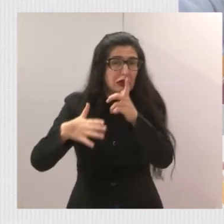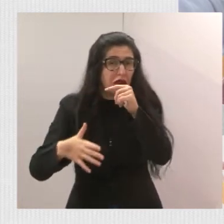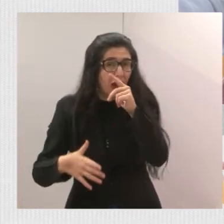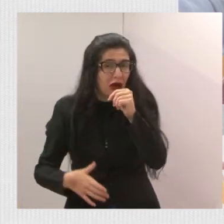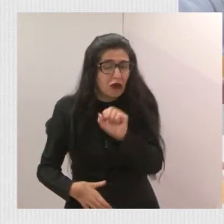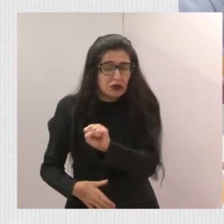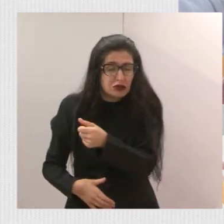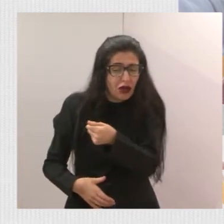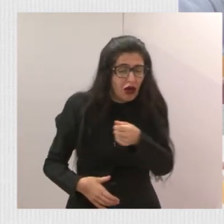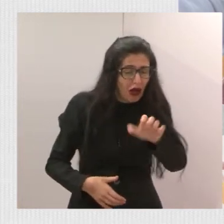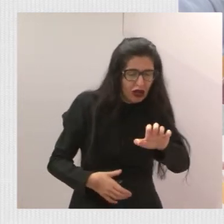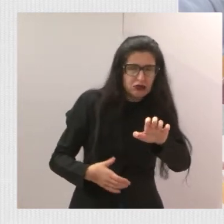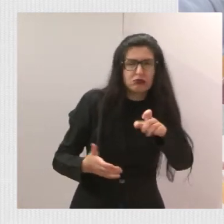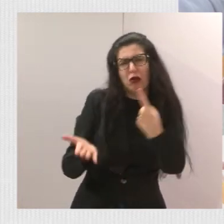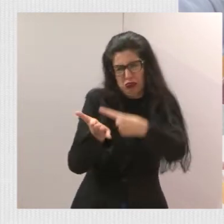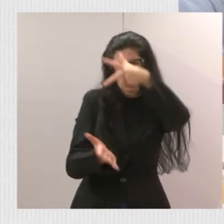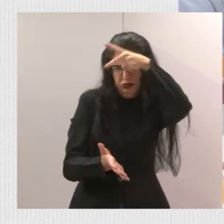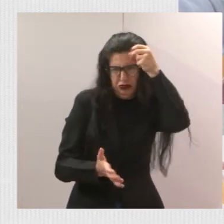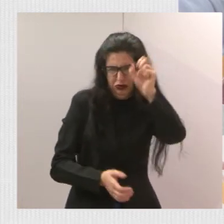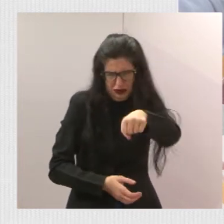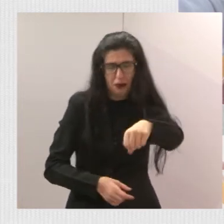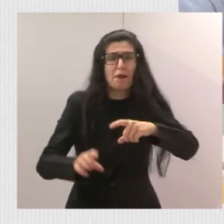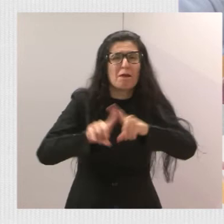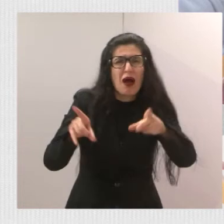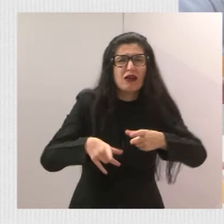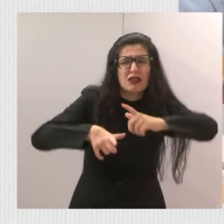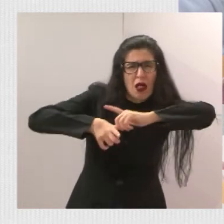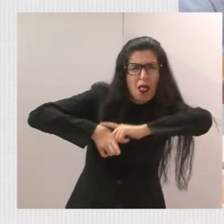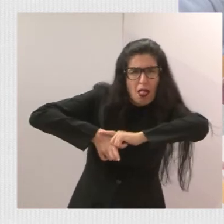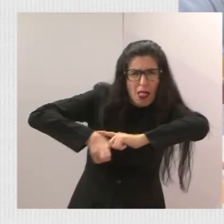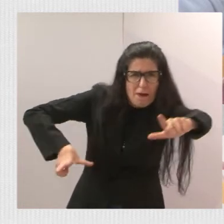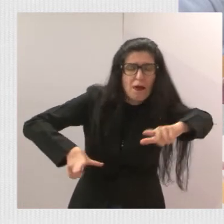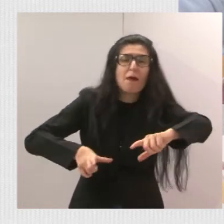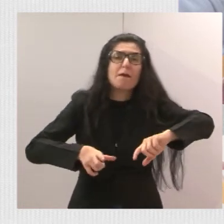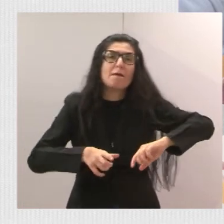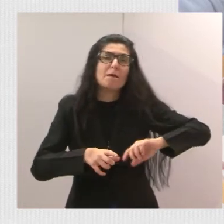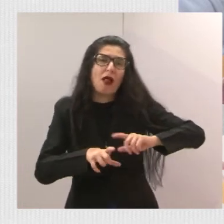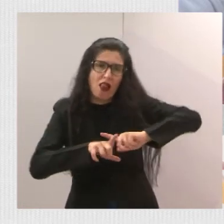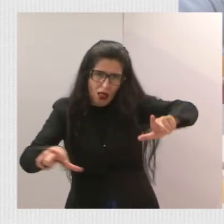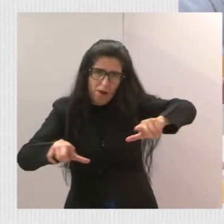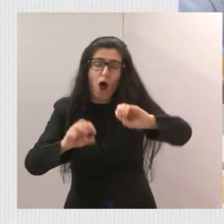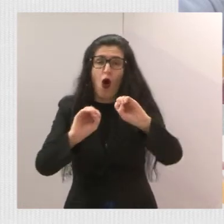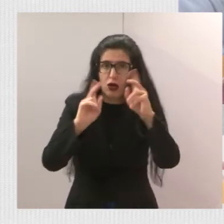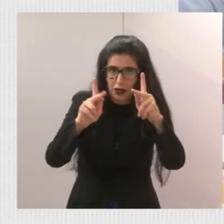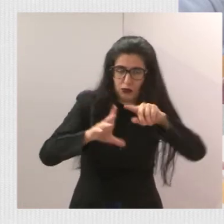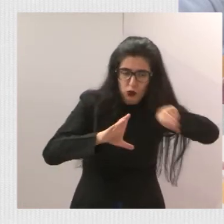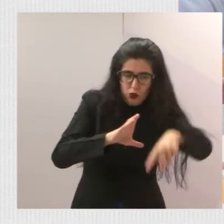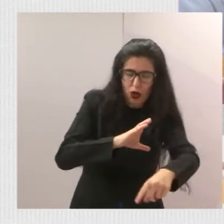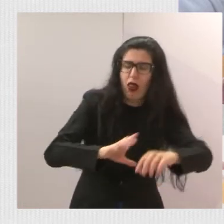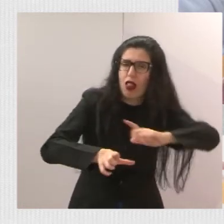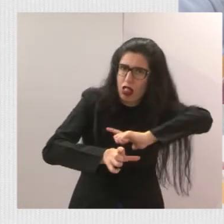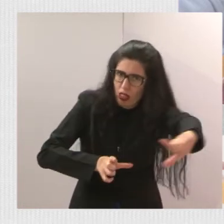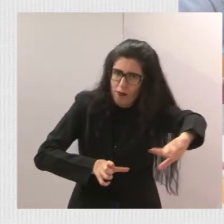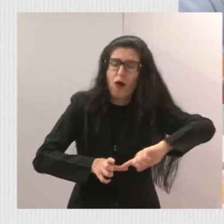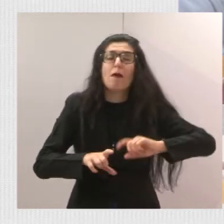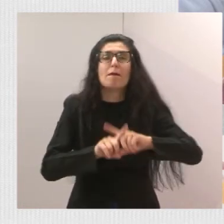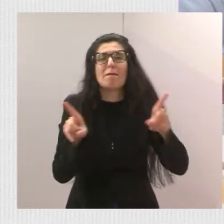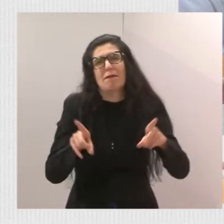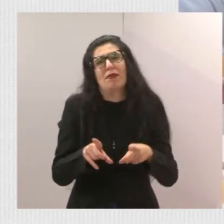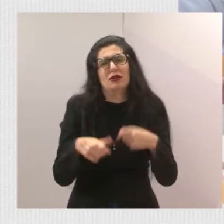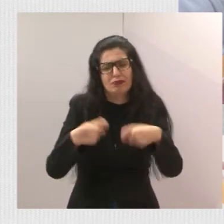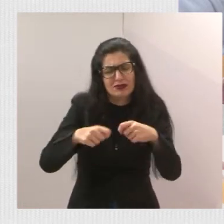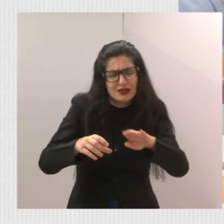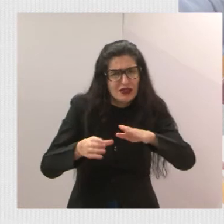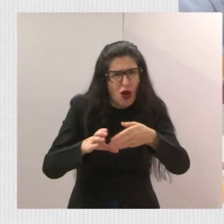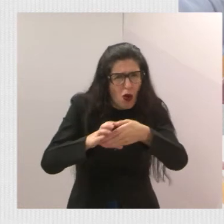Foram lá, limparam lá, mas deixaram esse buraco. Então peço para o SAI que vai lá e tampa esse buraco que o